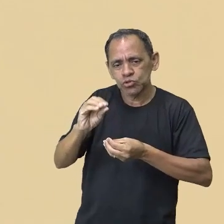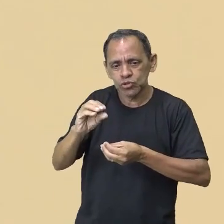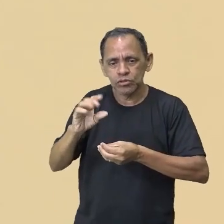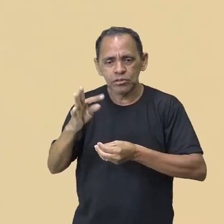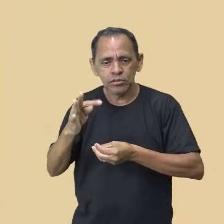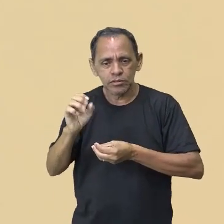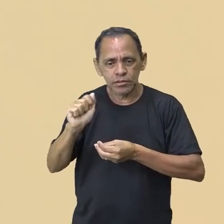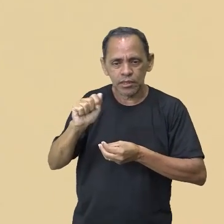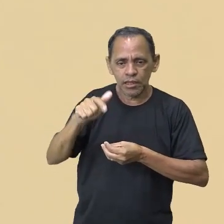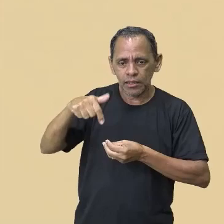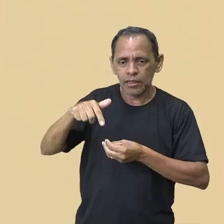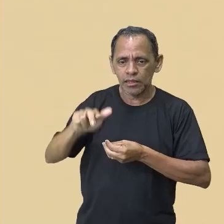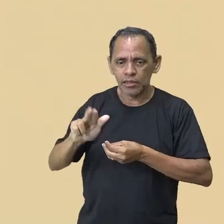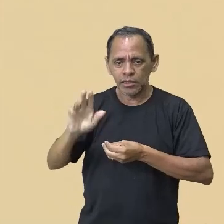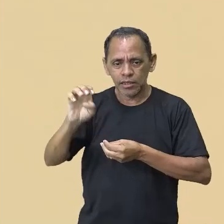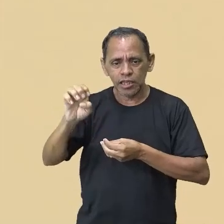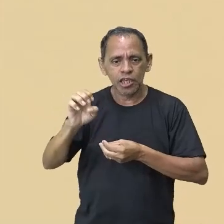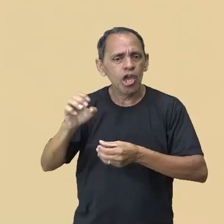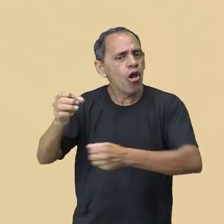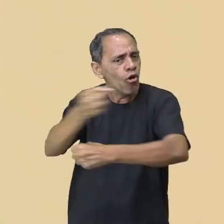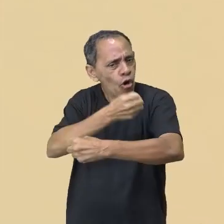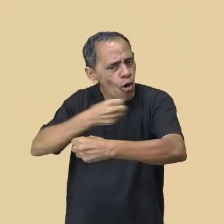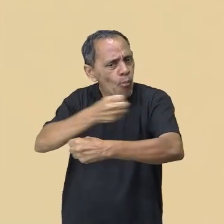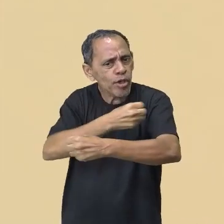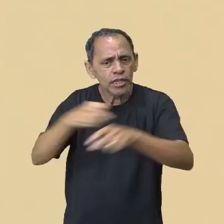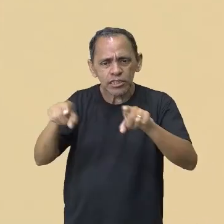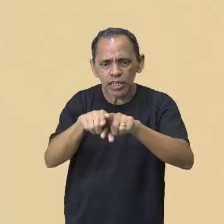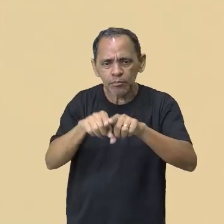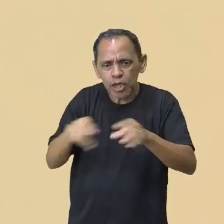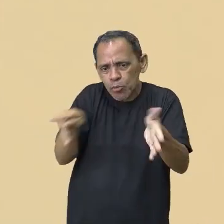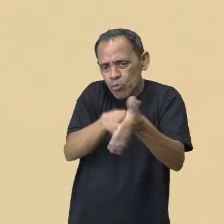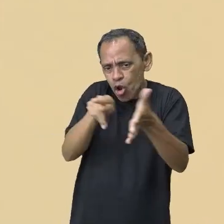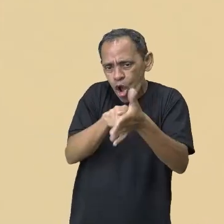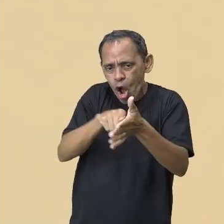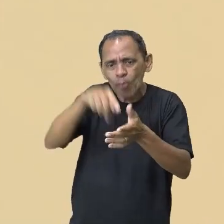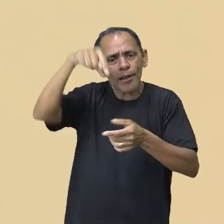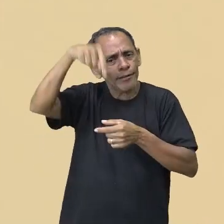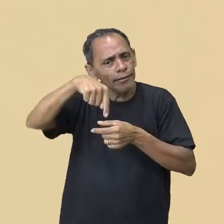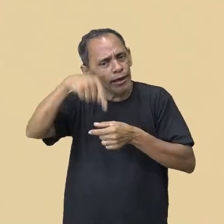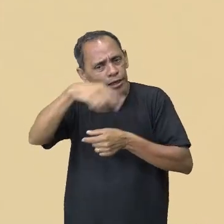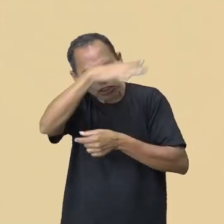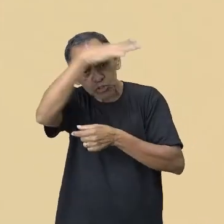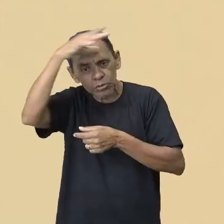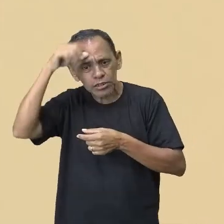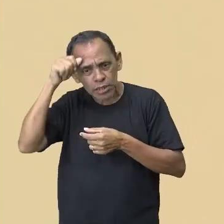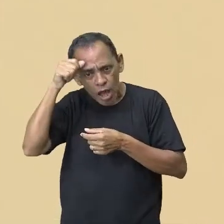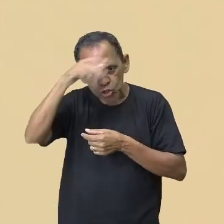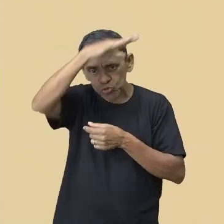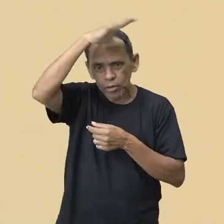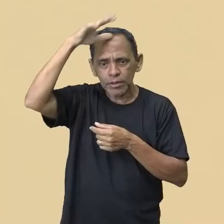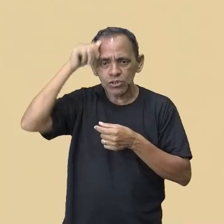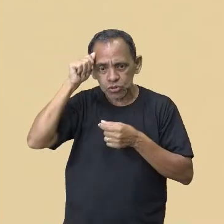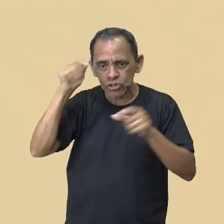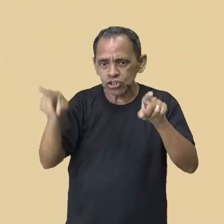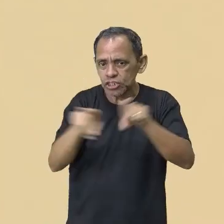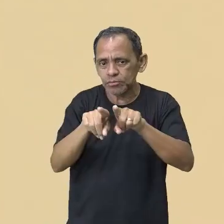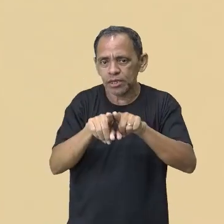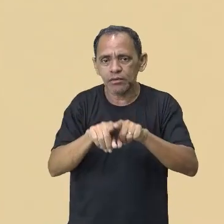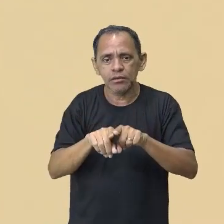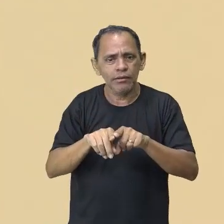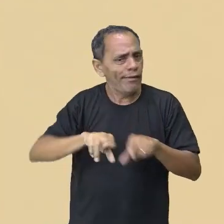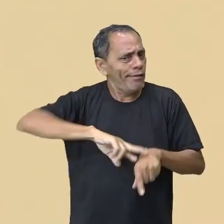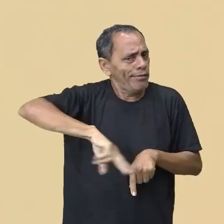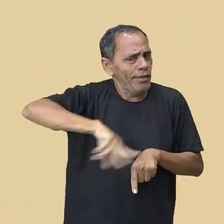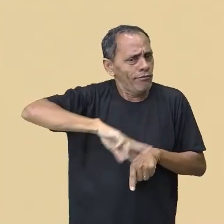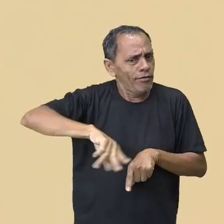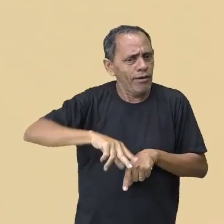a comida, as coisas que são nossas aqui, a cultura não é algo que existe só aqui na região norte, só